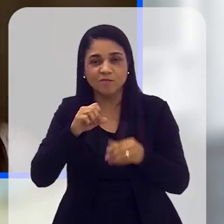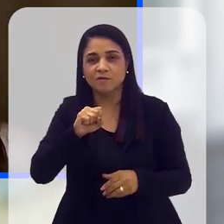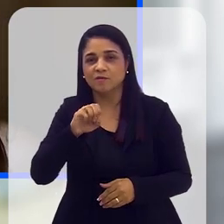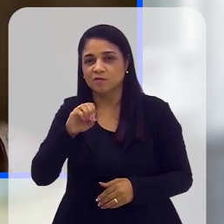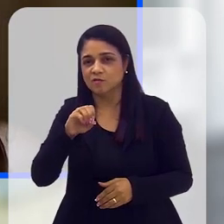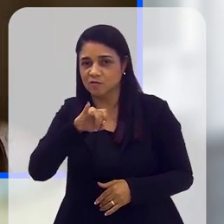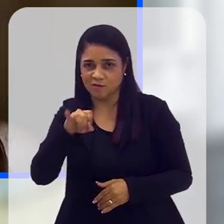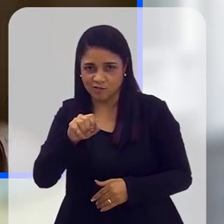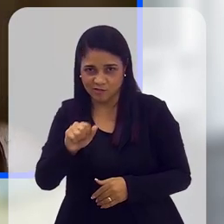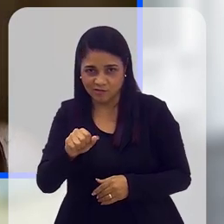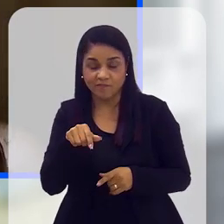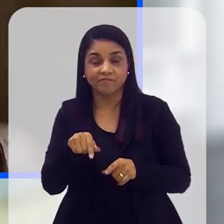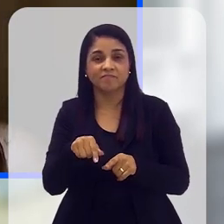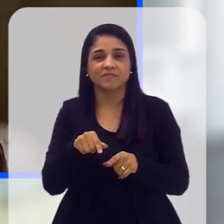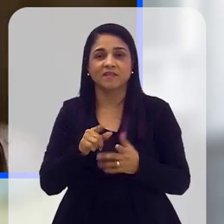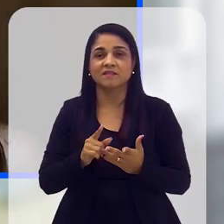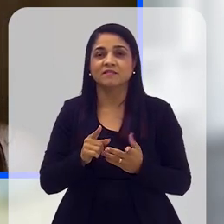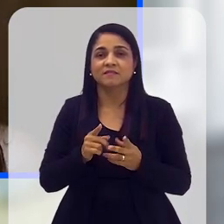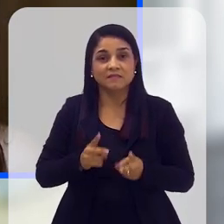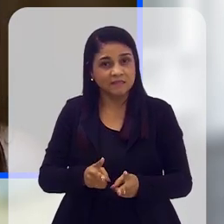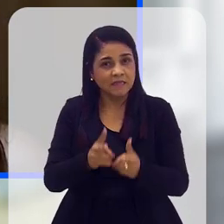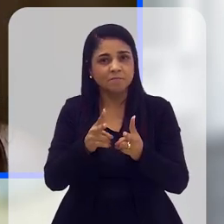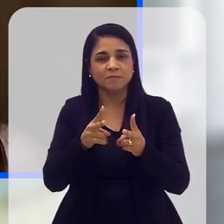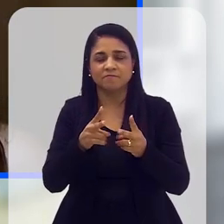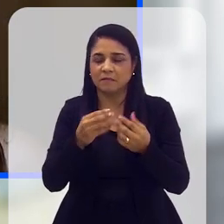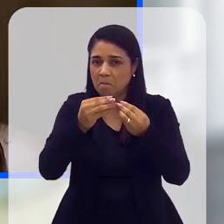Esses quatro produtos que estão cada vez mais